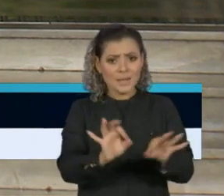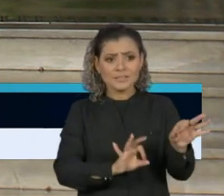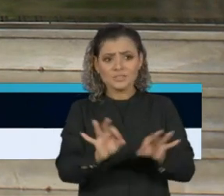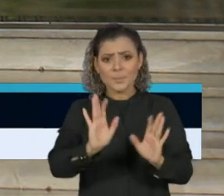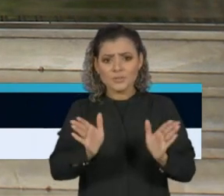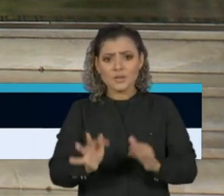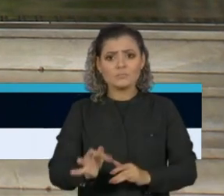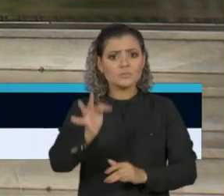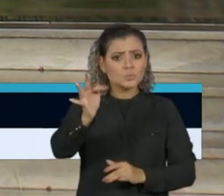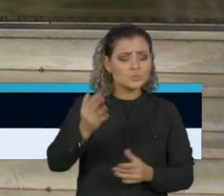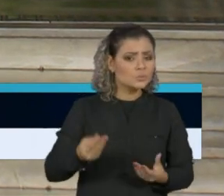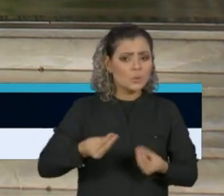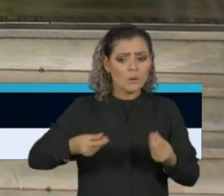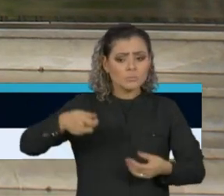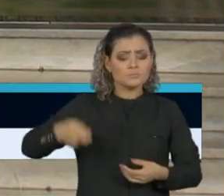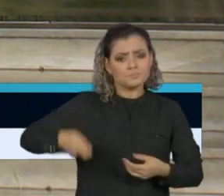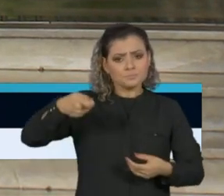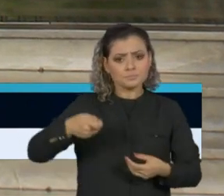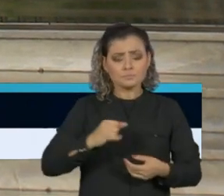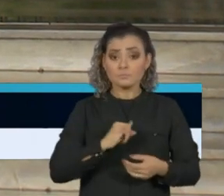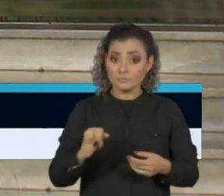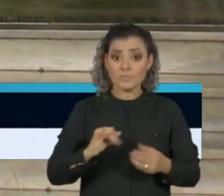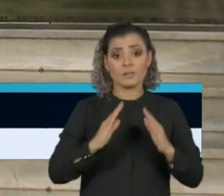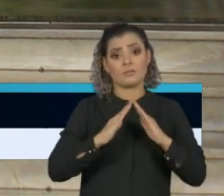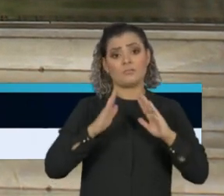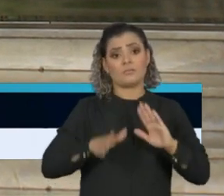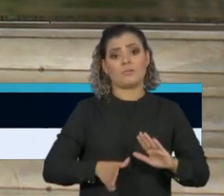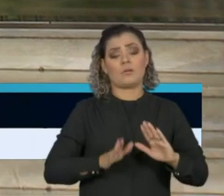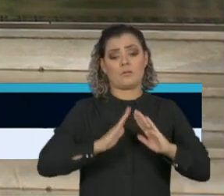adotado caso esse quadro se mantenha.